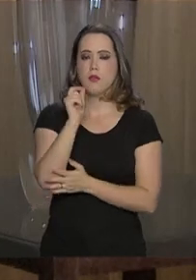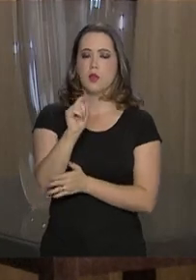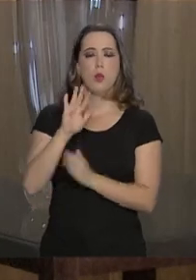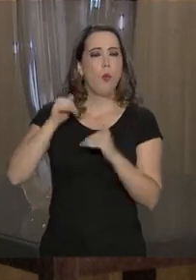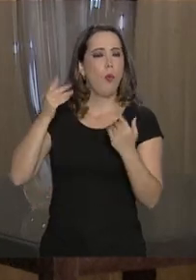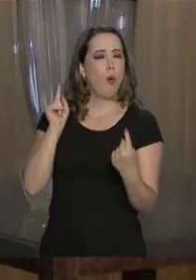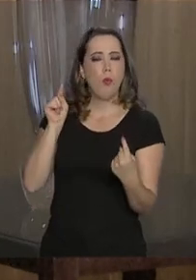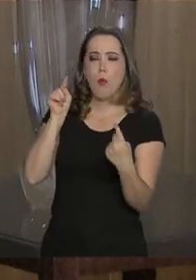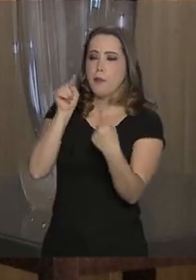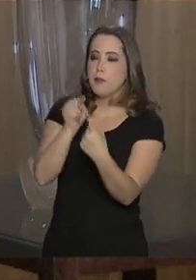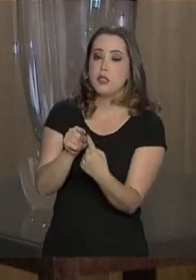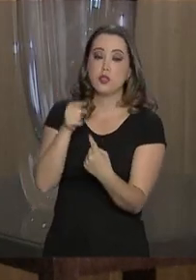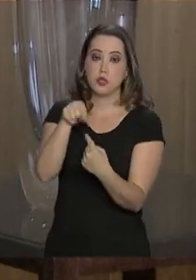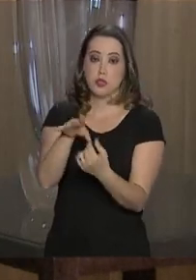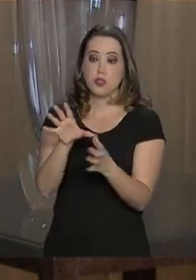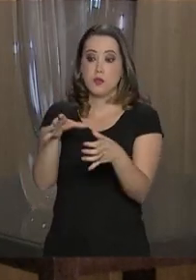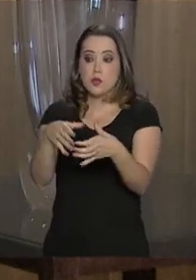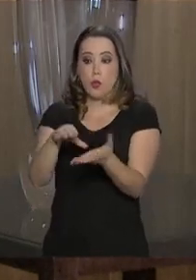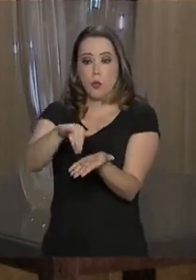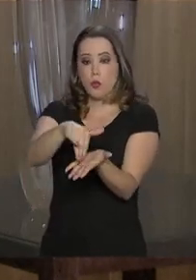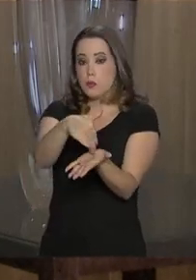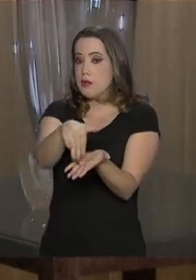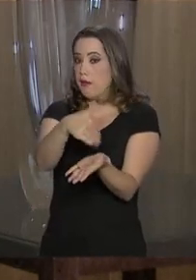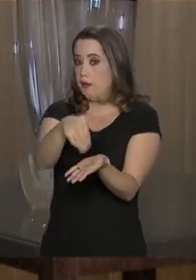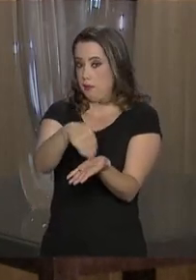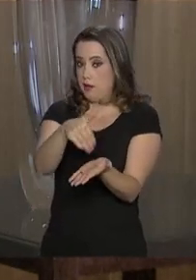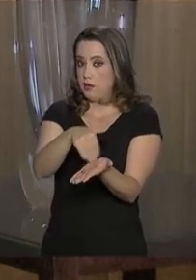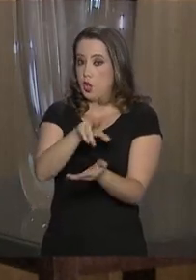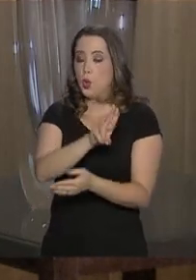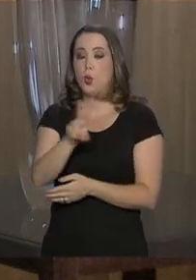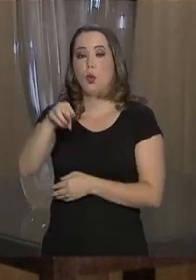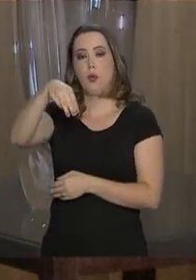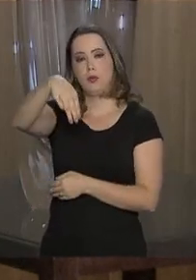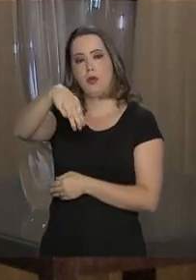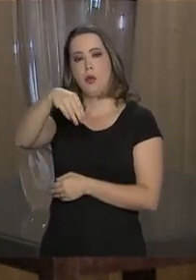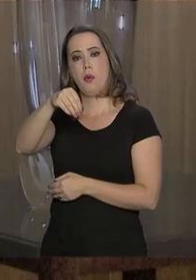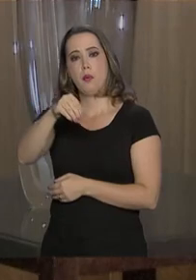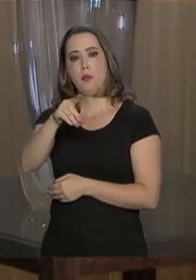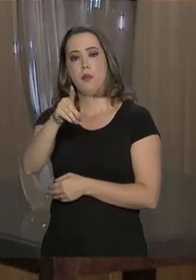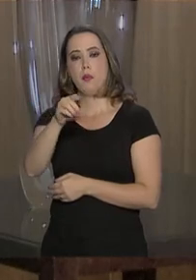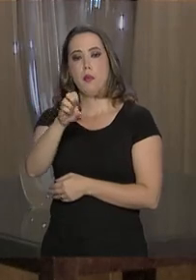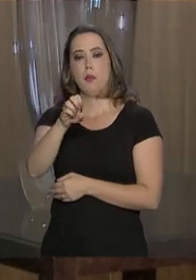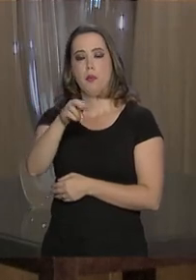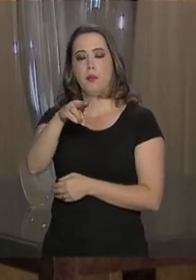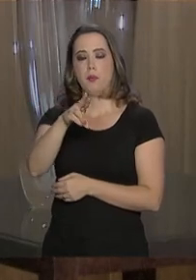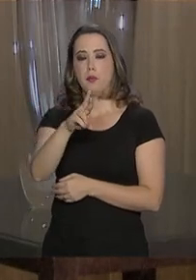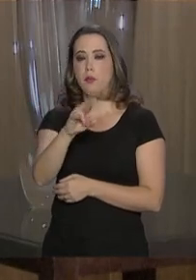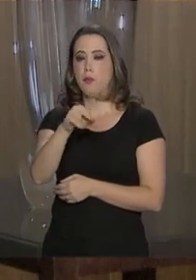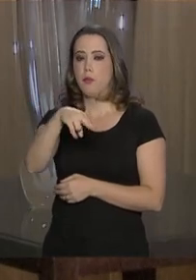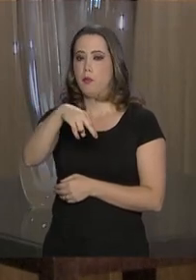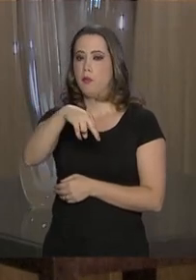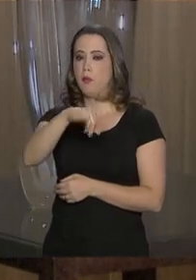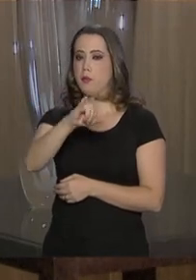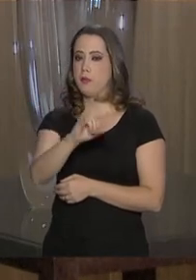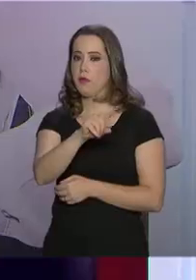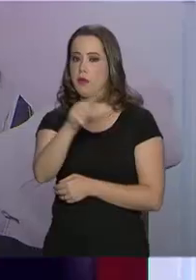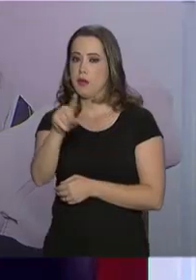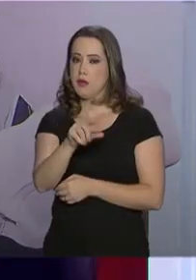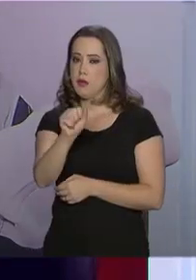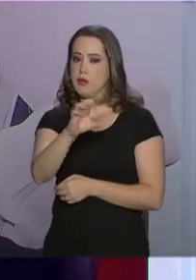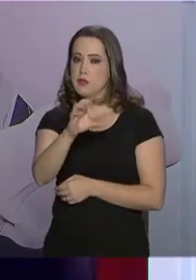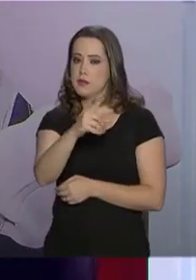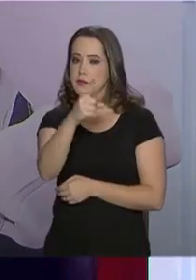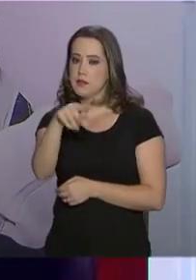objetivo dessa secretaria. A senhora pode dar mais detalhes da estrutura e das áreas de atuação?